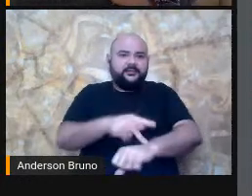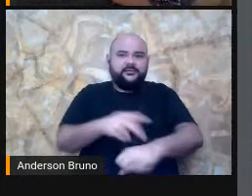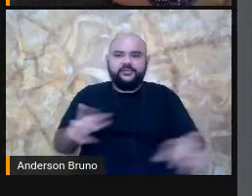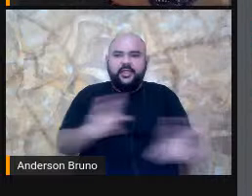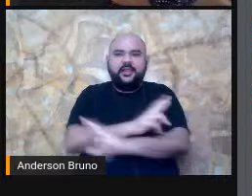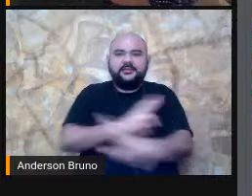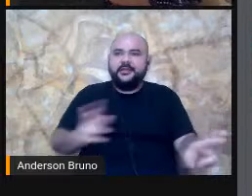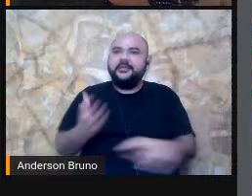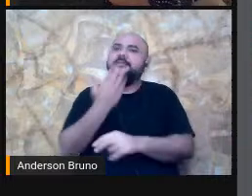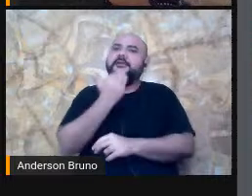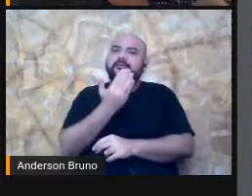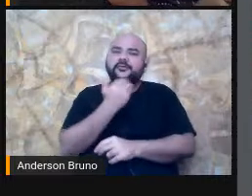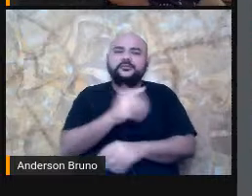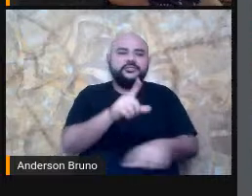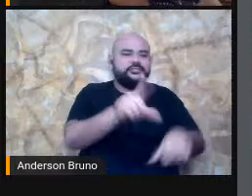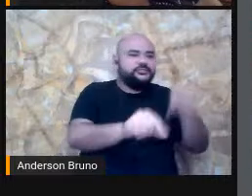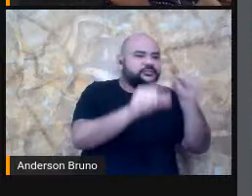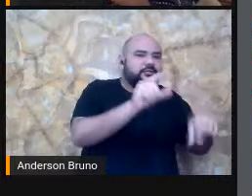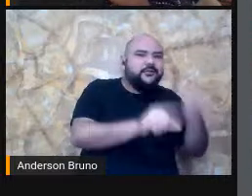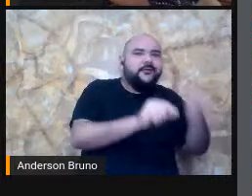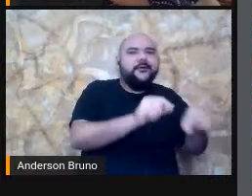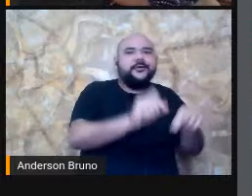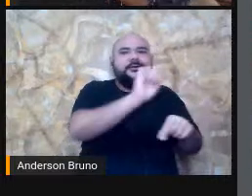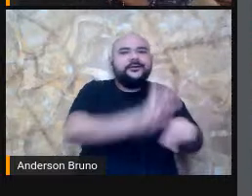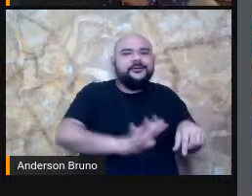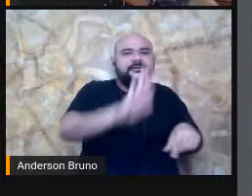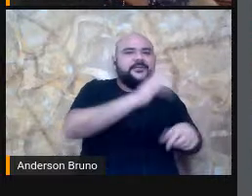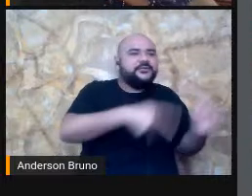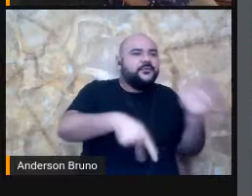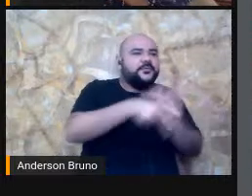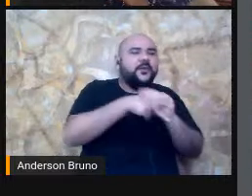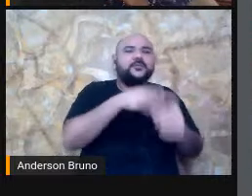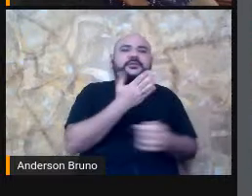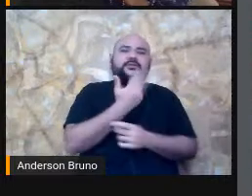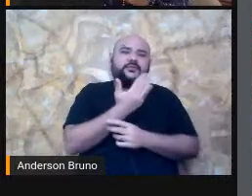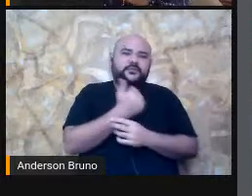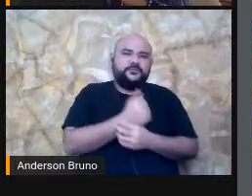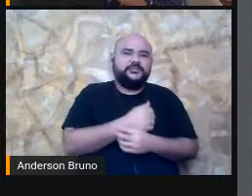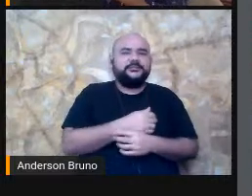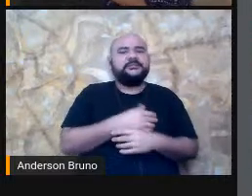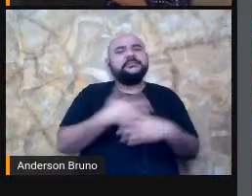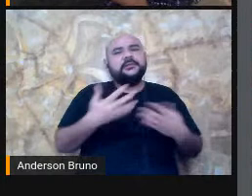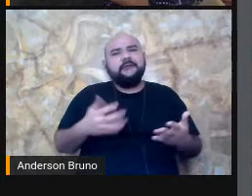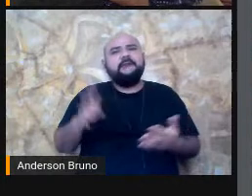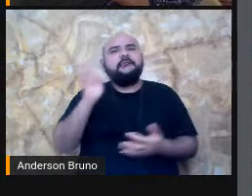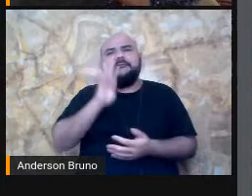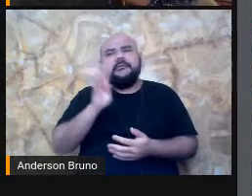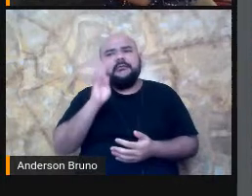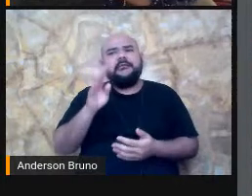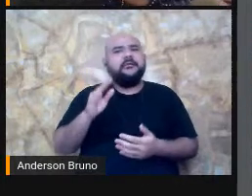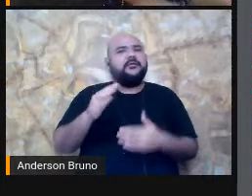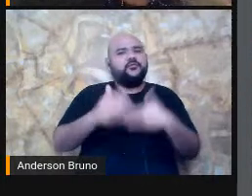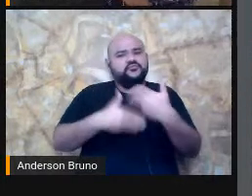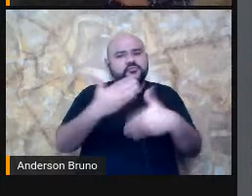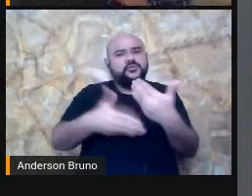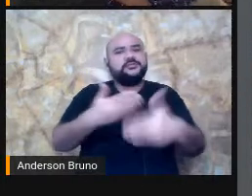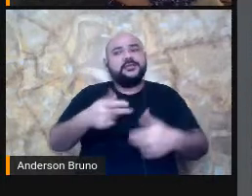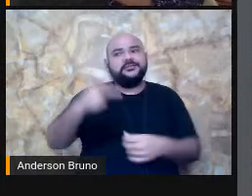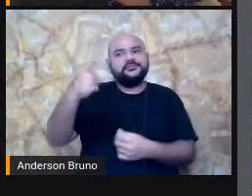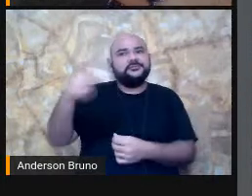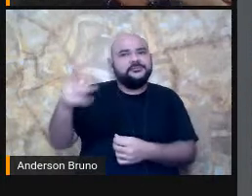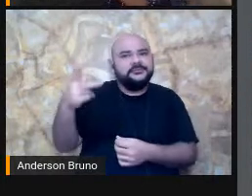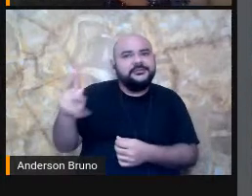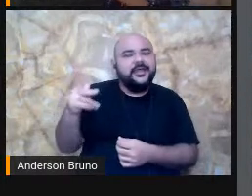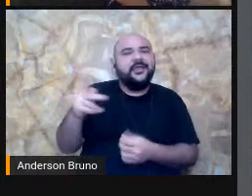escolhas E é muito Bonito O processo Dessa criança E como ela Agora Já consegue